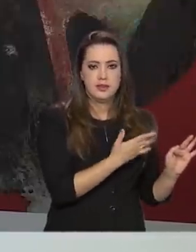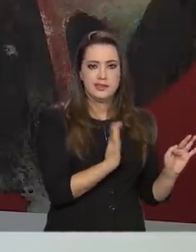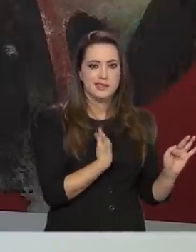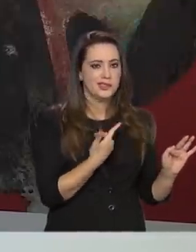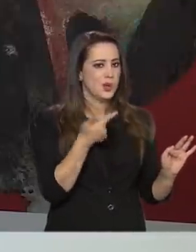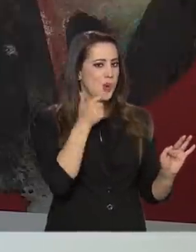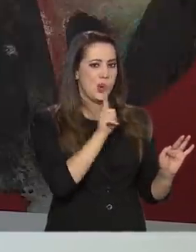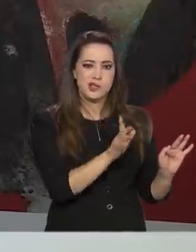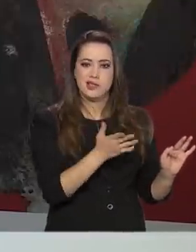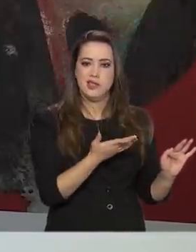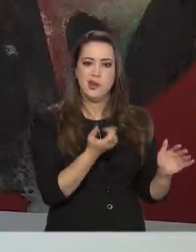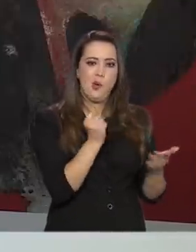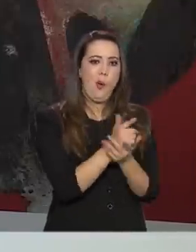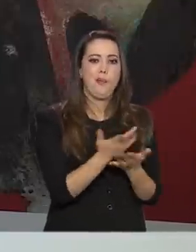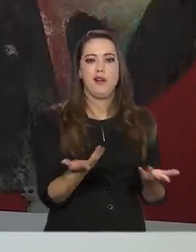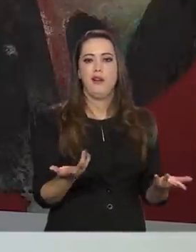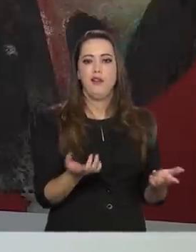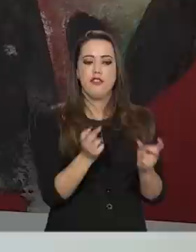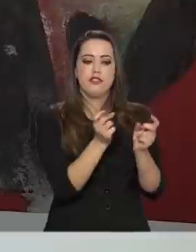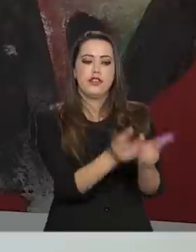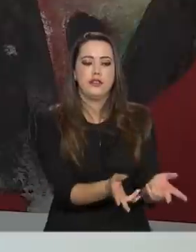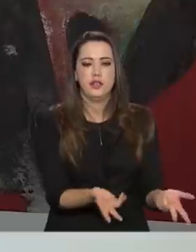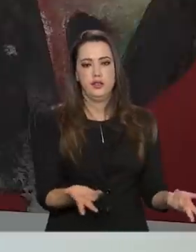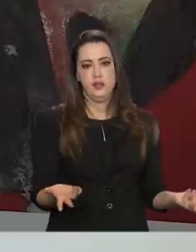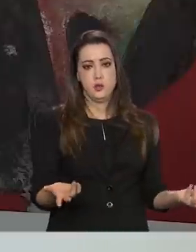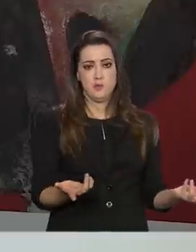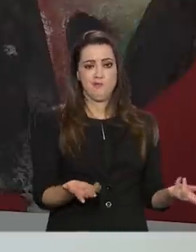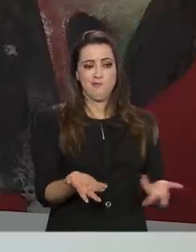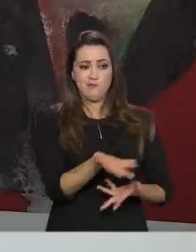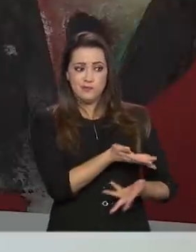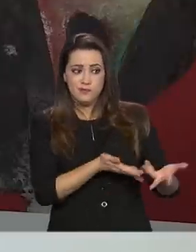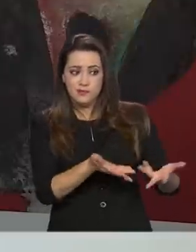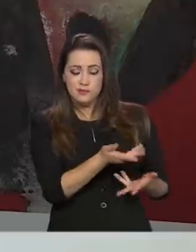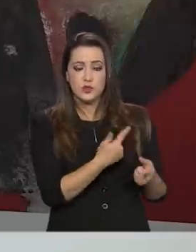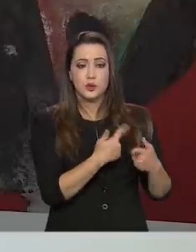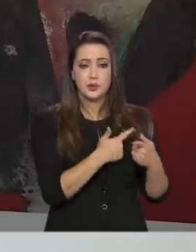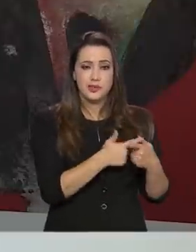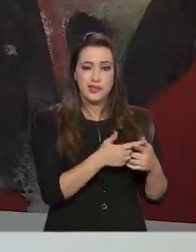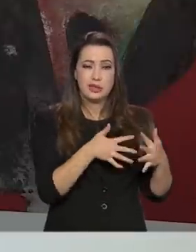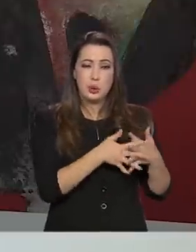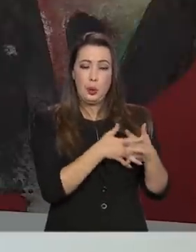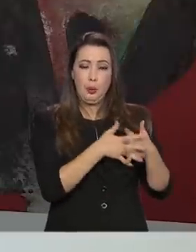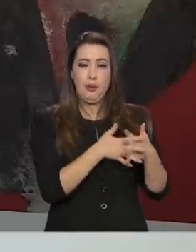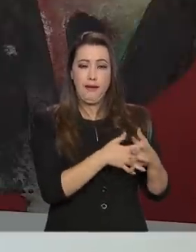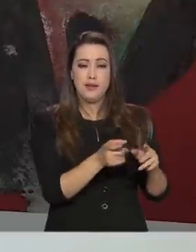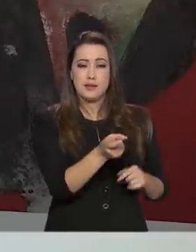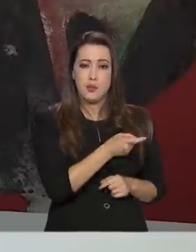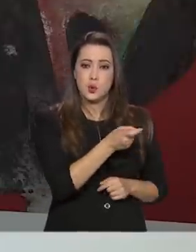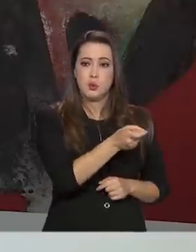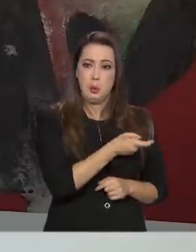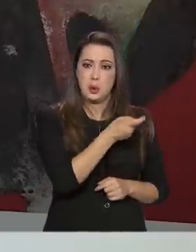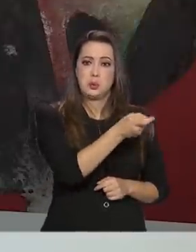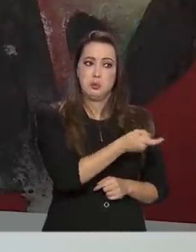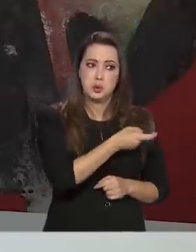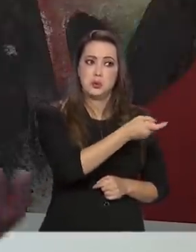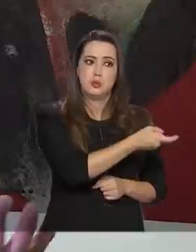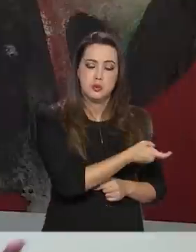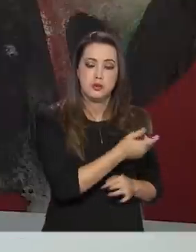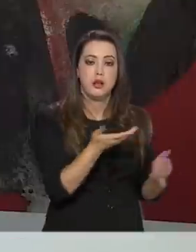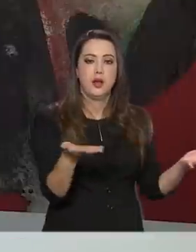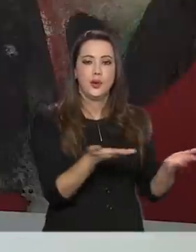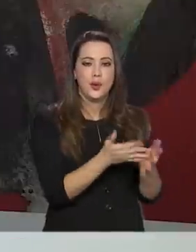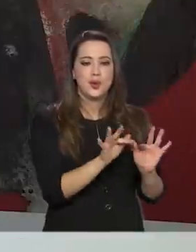barreira entre essas empresas. Elas têm uma dificuldade de transacionar entre si, por conta da complexidade tributária. Só a simplificação,